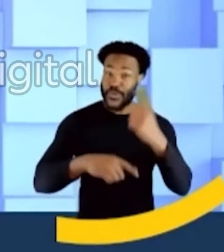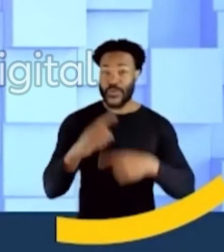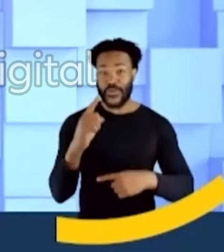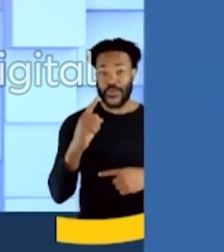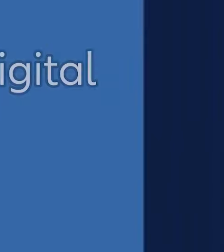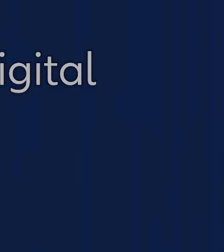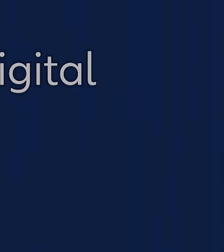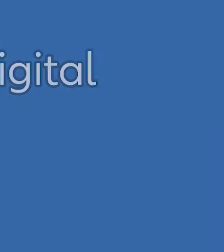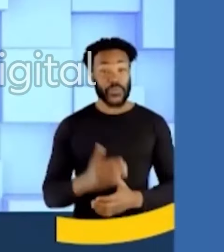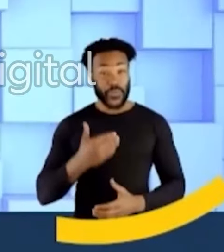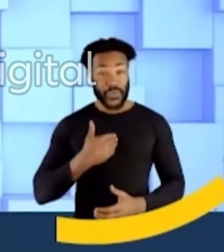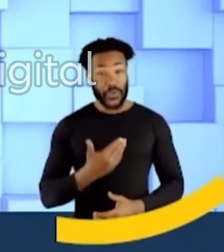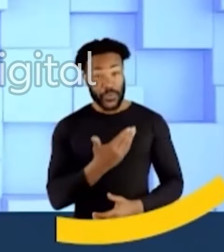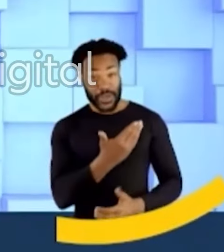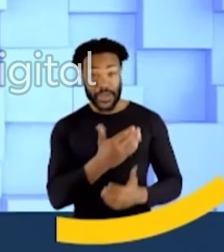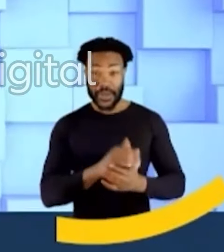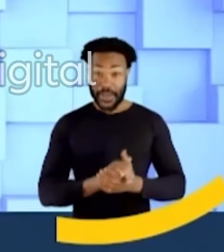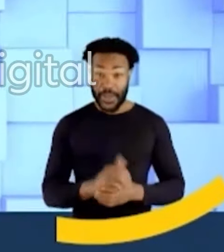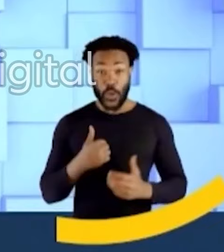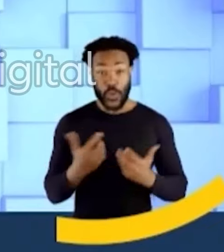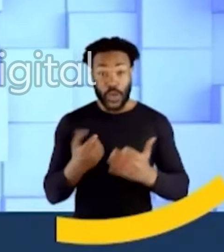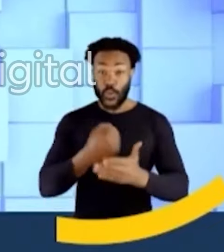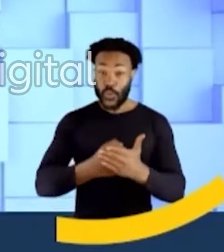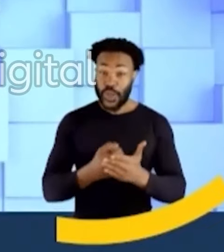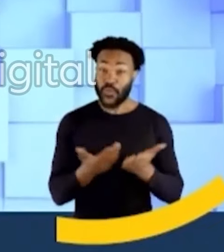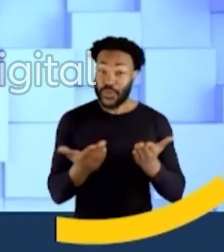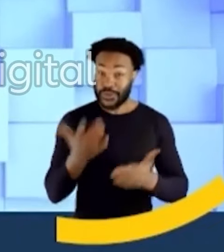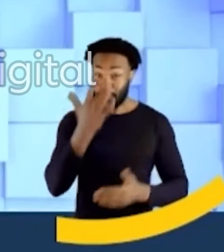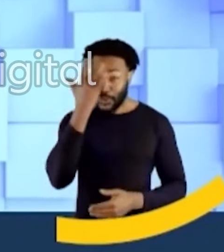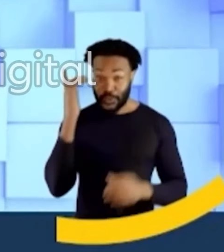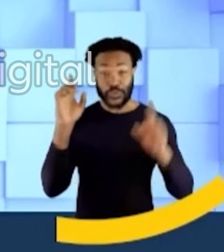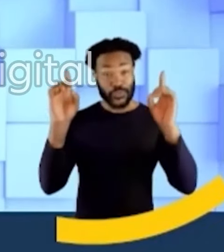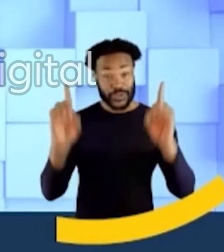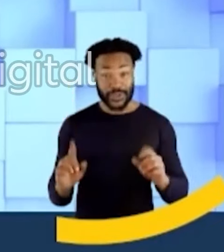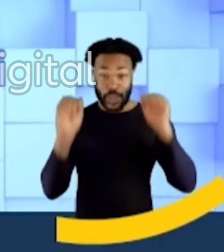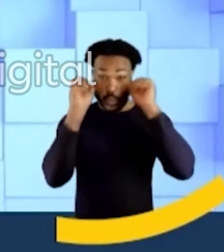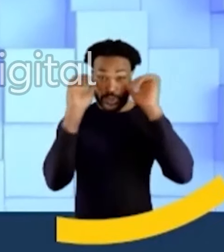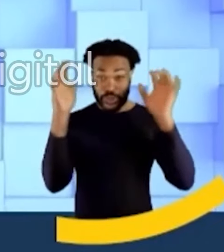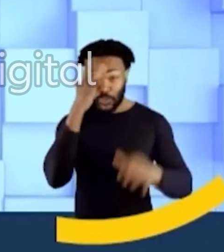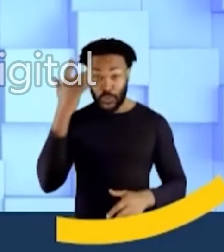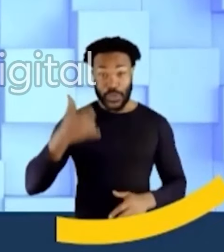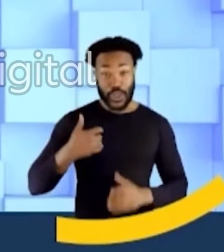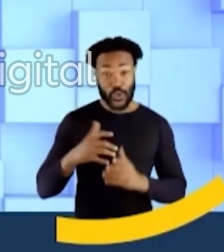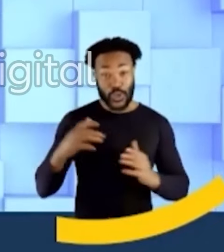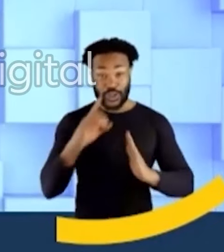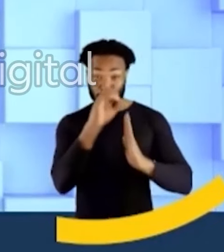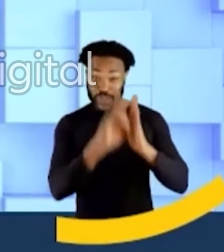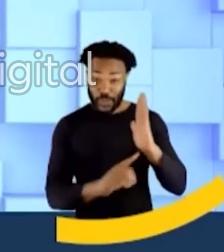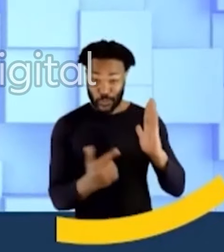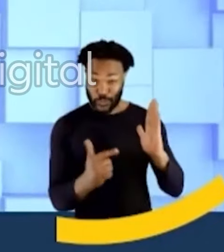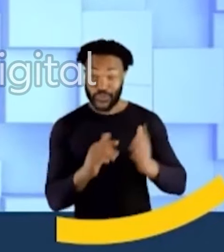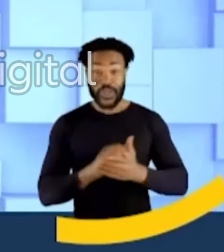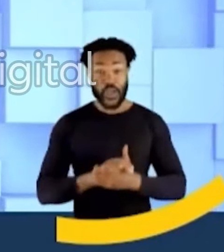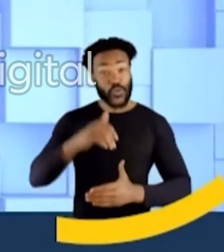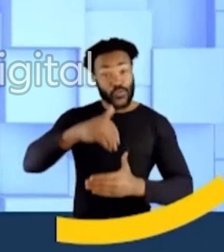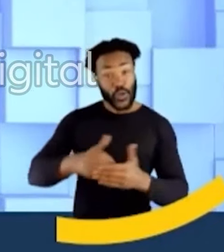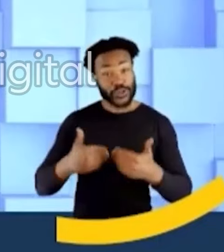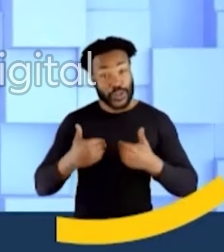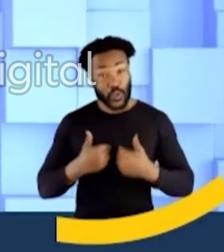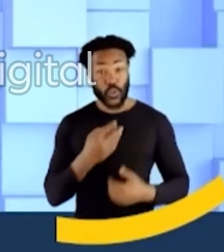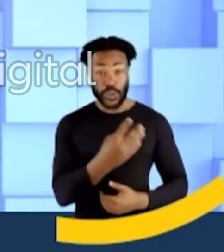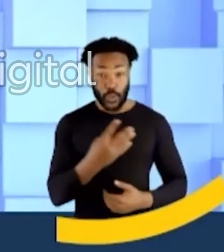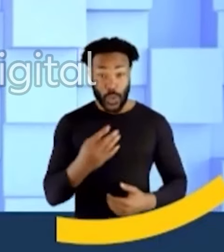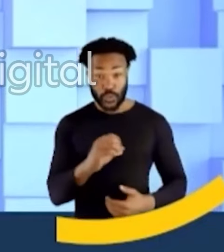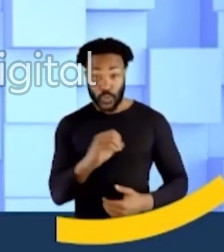e próspera. Sou Juarez Pereira. Quero lutar por você, pessoa com deficiência, autista e idoso, que tem seus direitos violados. Vote